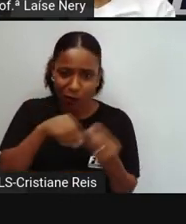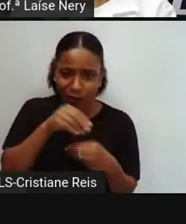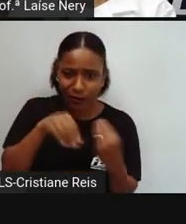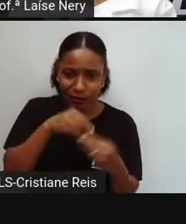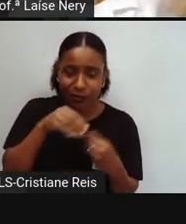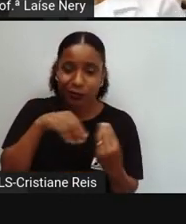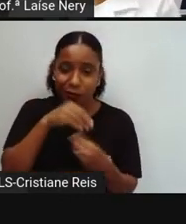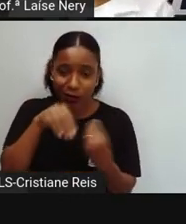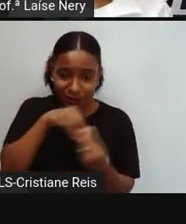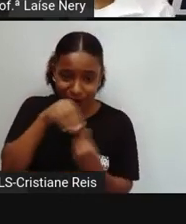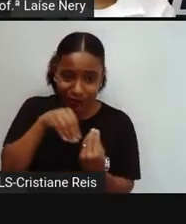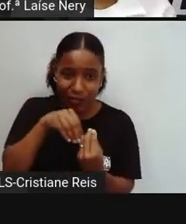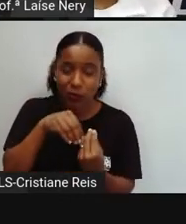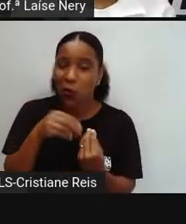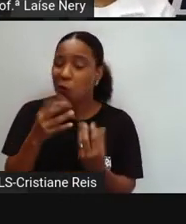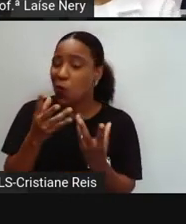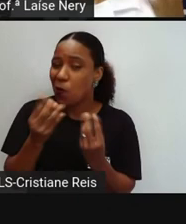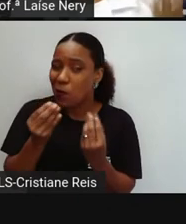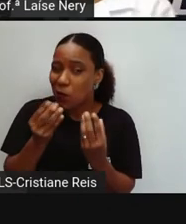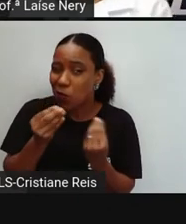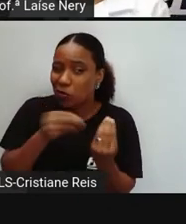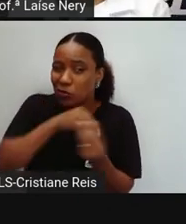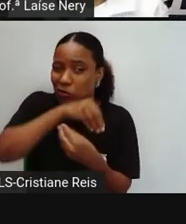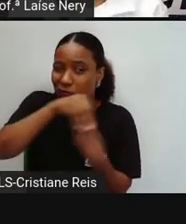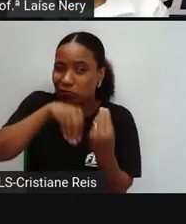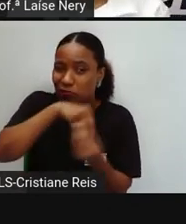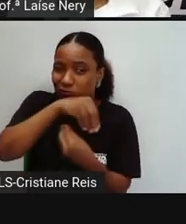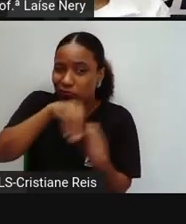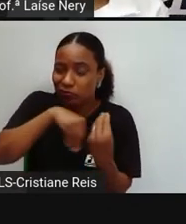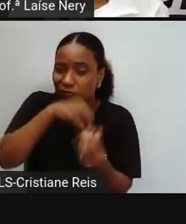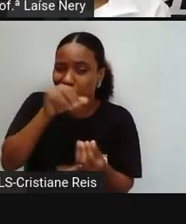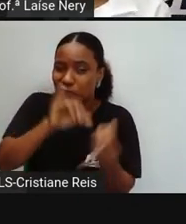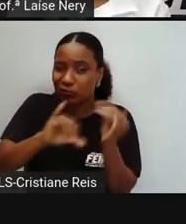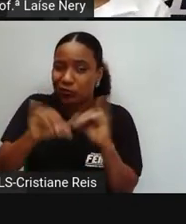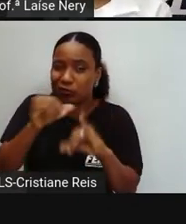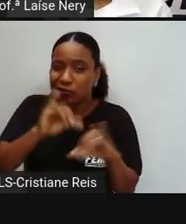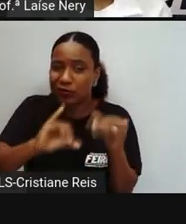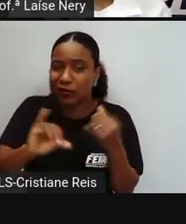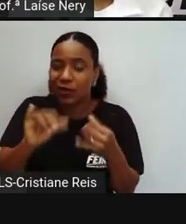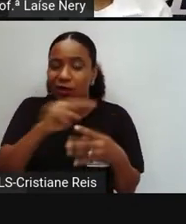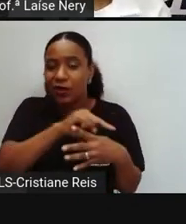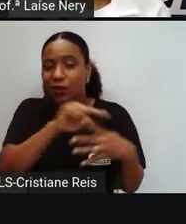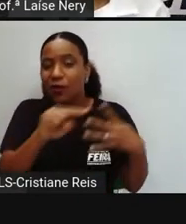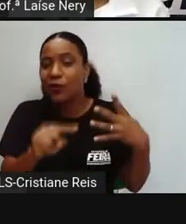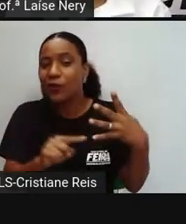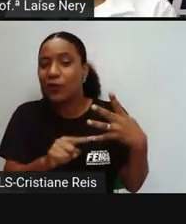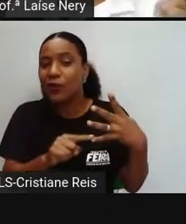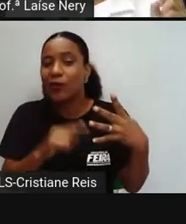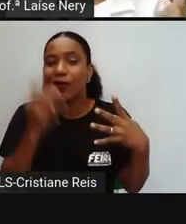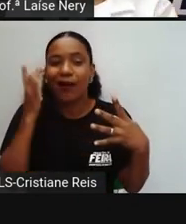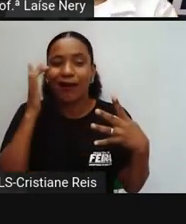processado ou ultraprocessado? Qual das quatro categorias você acha que pode ser?